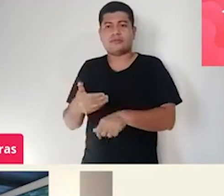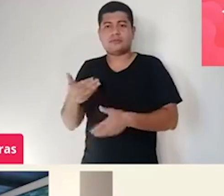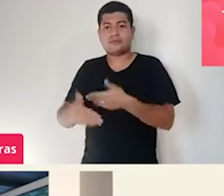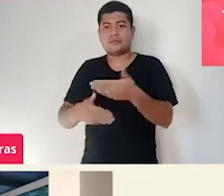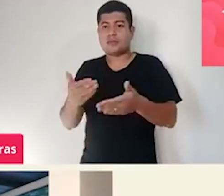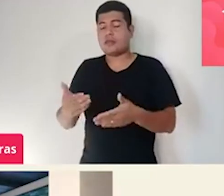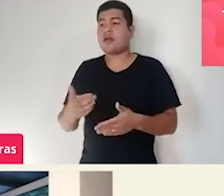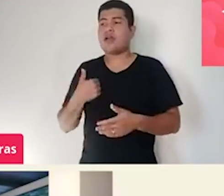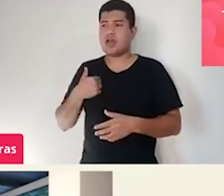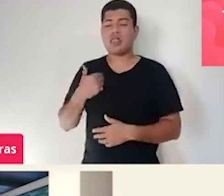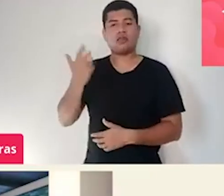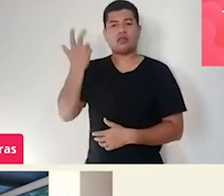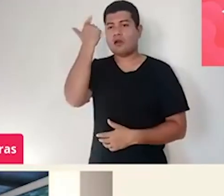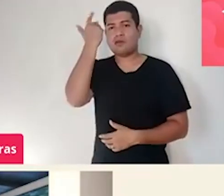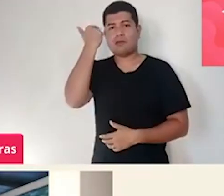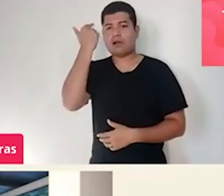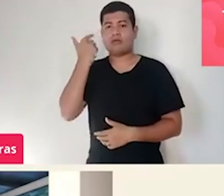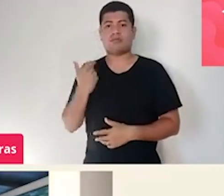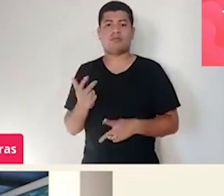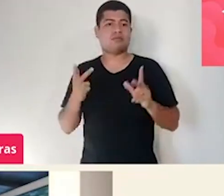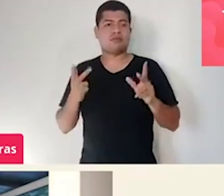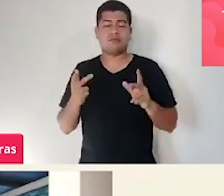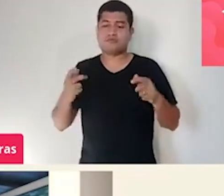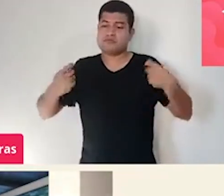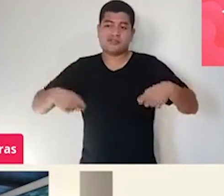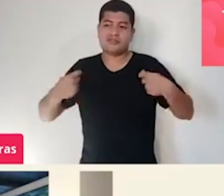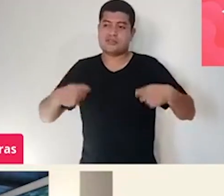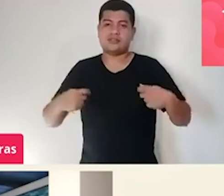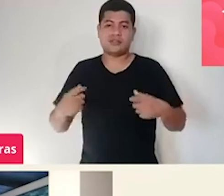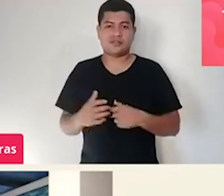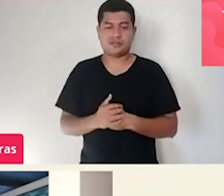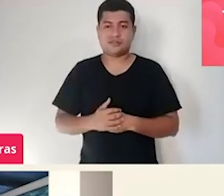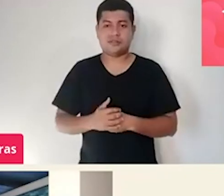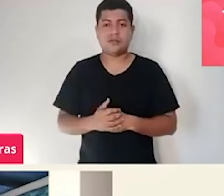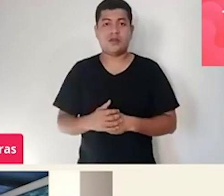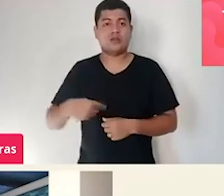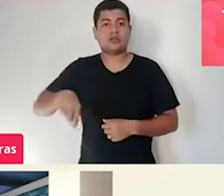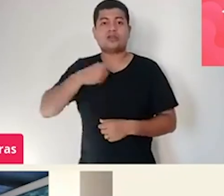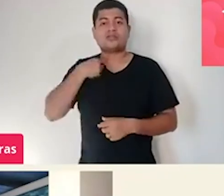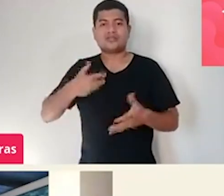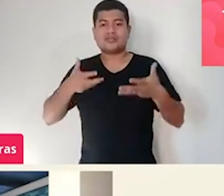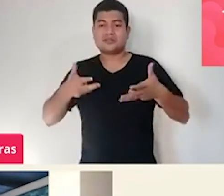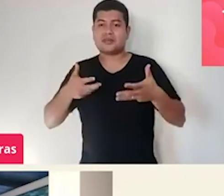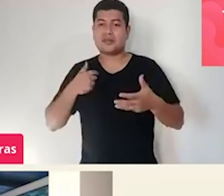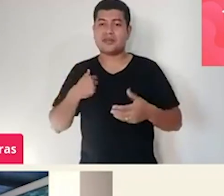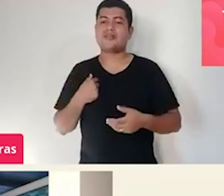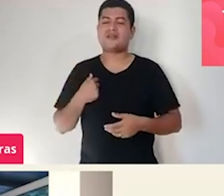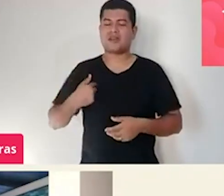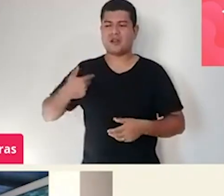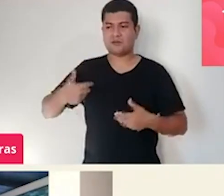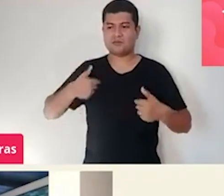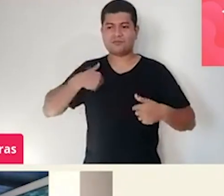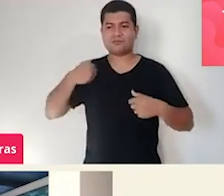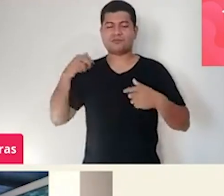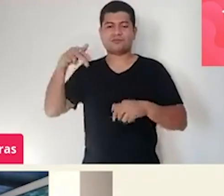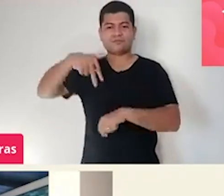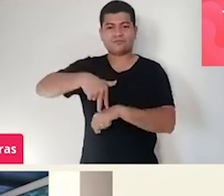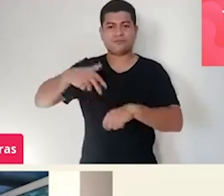normal como deveria ser. Então, eu fico muito feliz de poder estar aqui, dar esse pequeno depoimento e